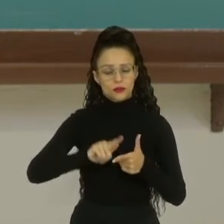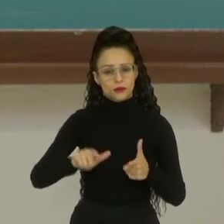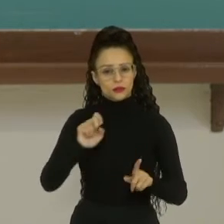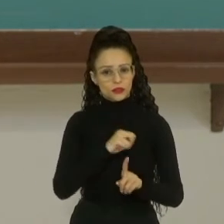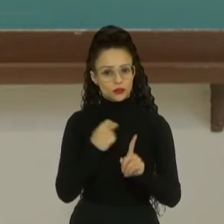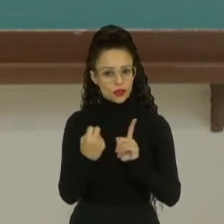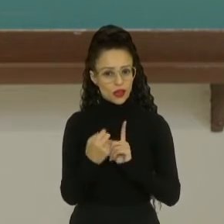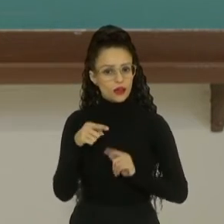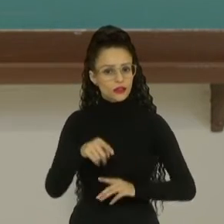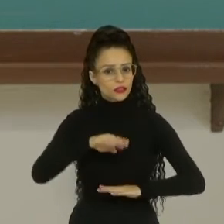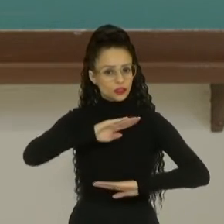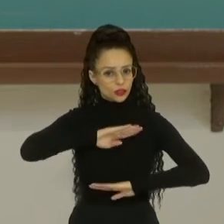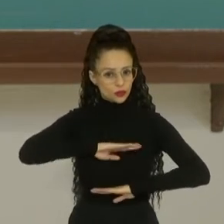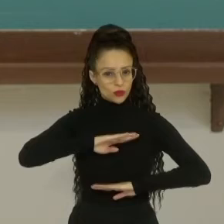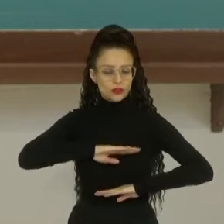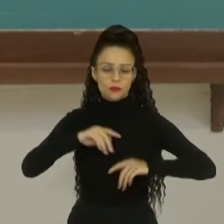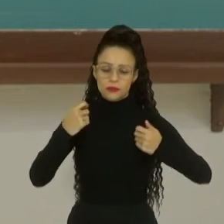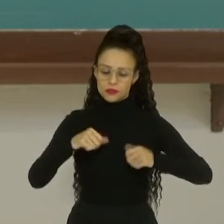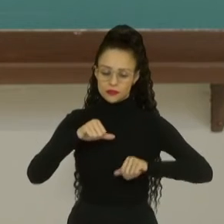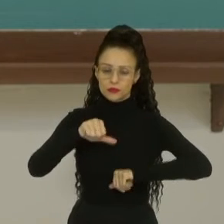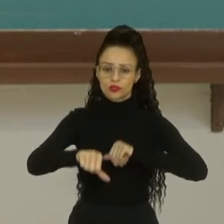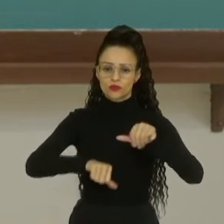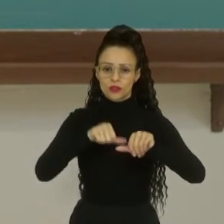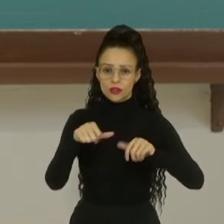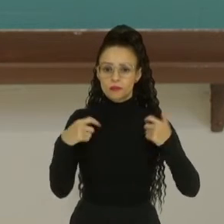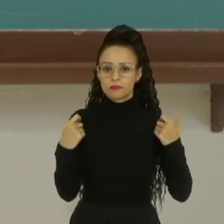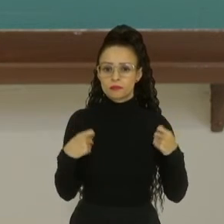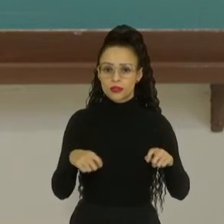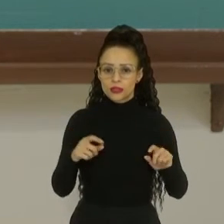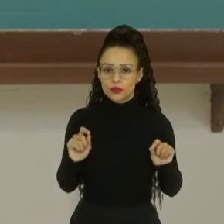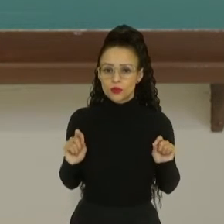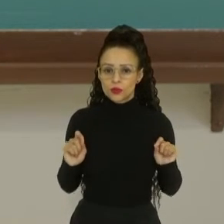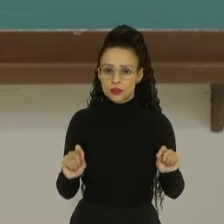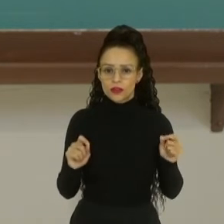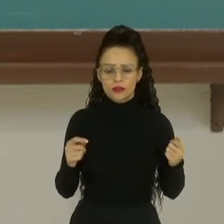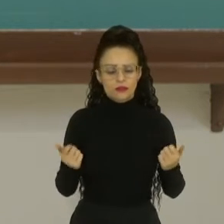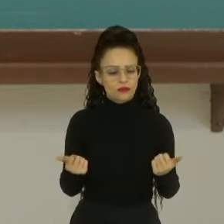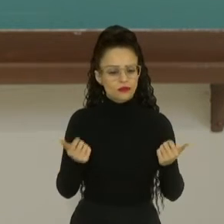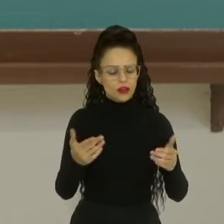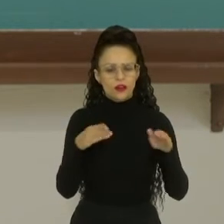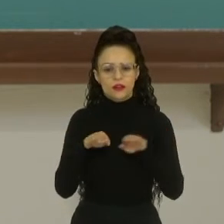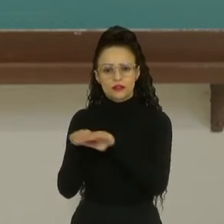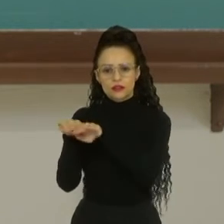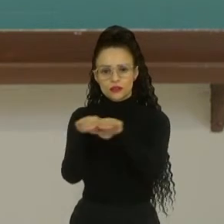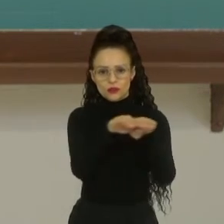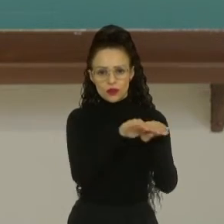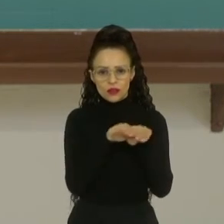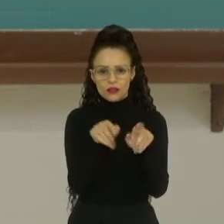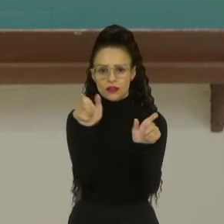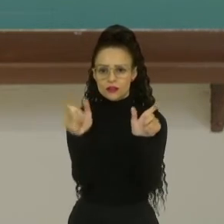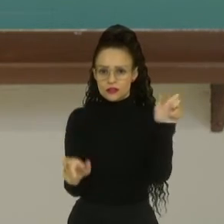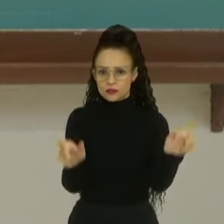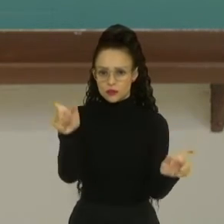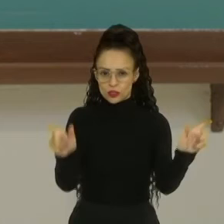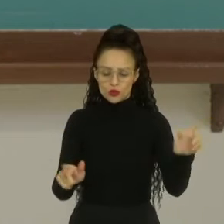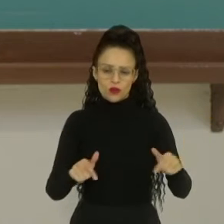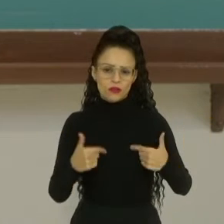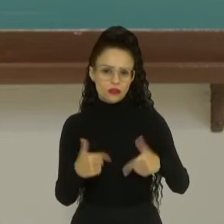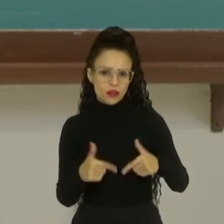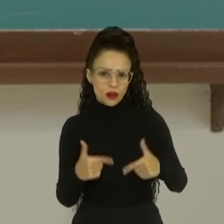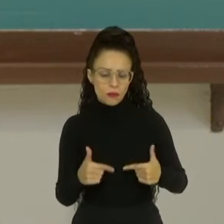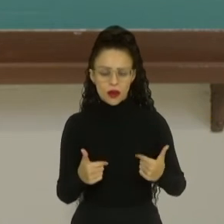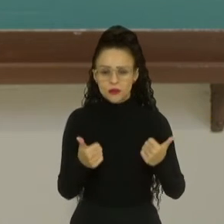precisa ser modificada. Nós temos que dar sempre igualdade de condições às pessoas, talvez trabalho